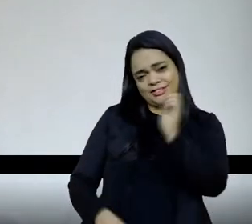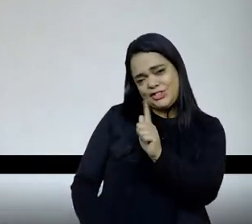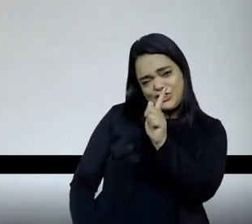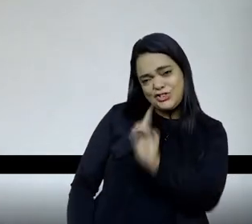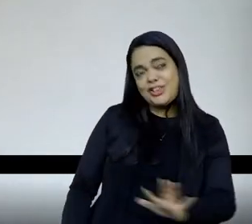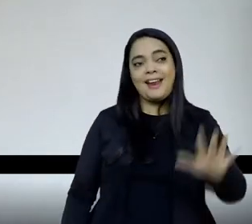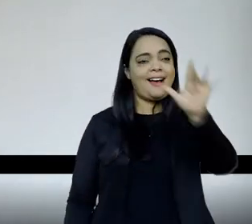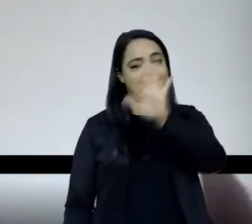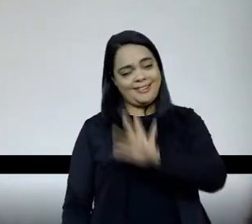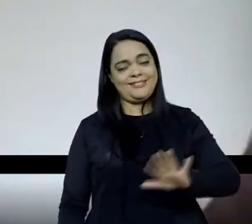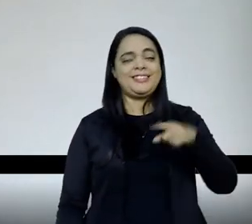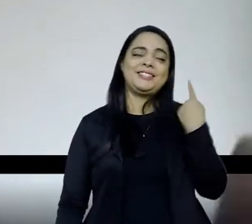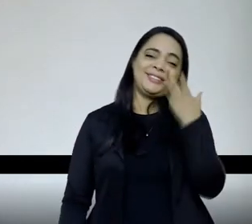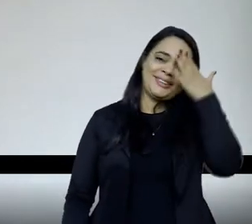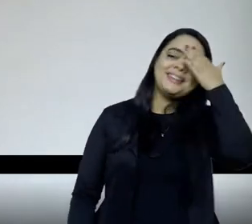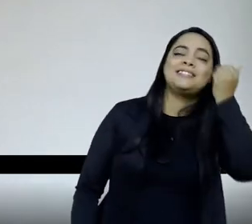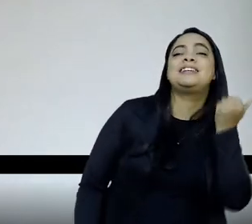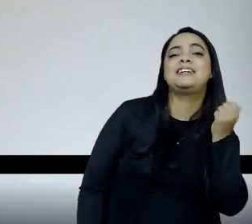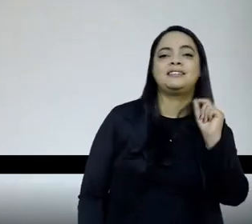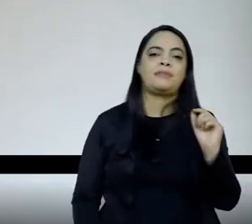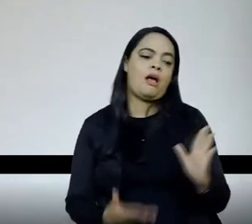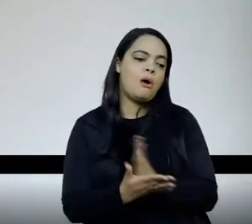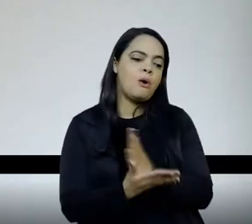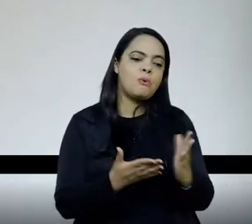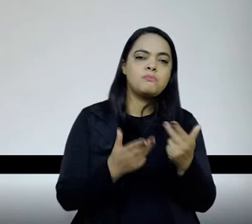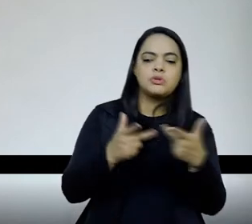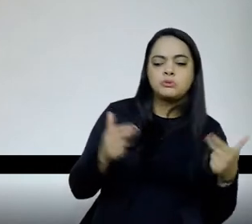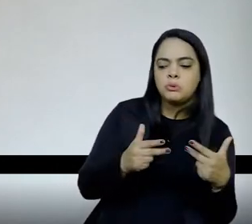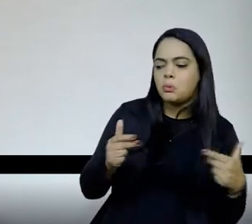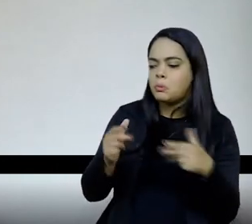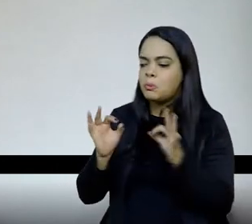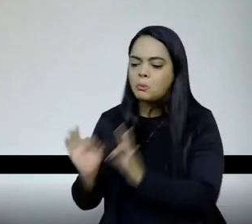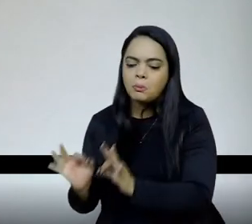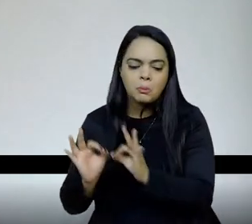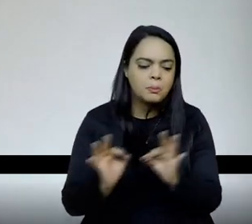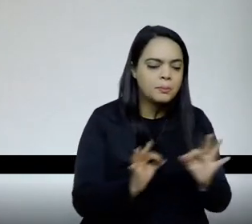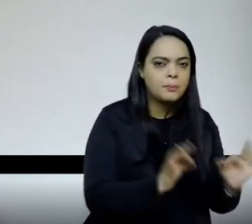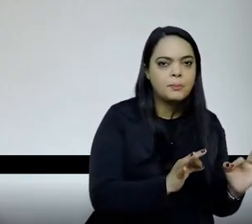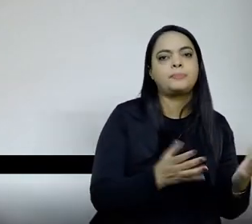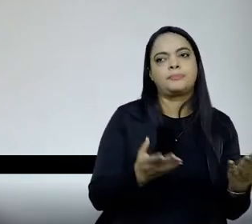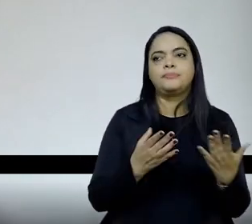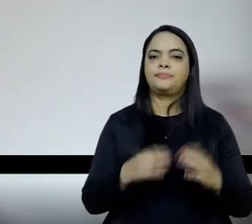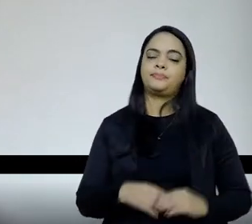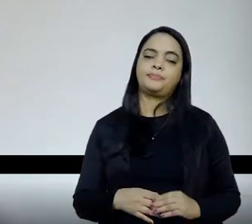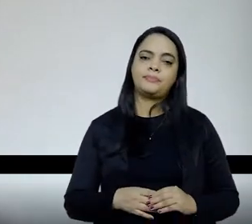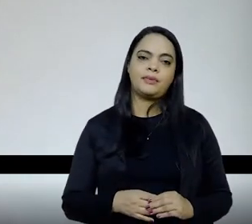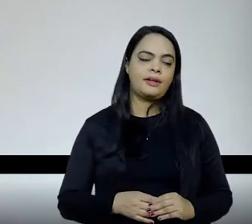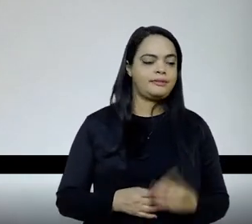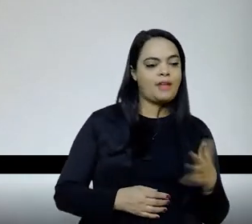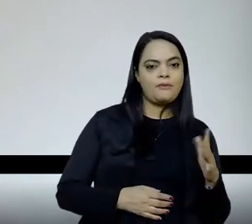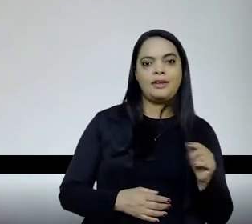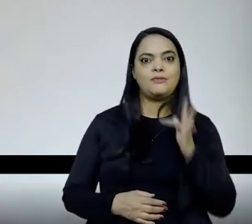a gente sabe que algumas coisas vão se objetivando e vão também criando estruturas, então, não é possível mudar